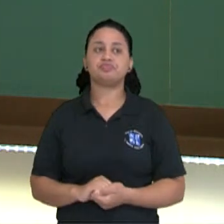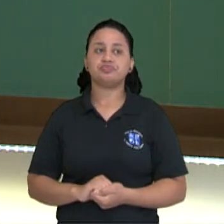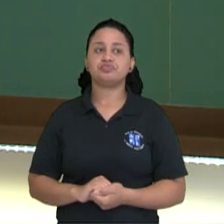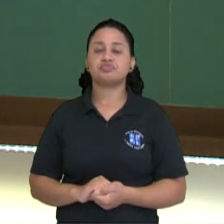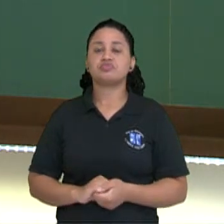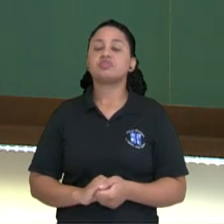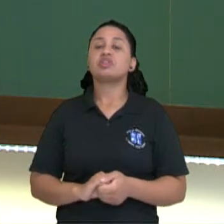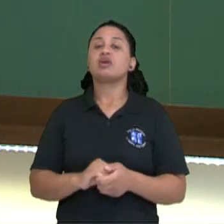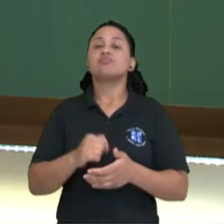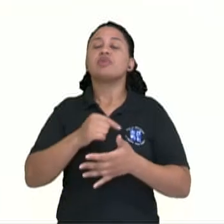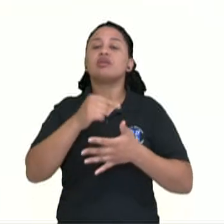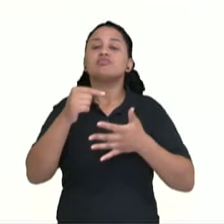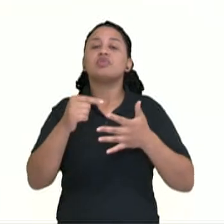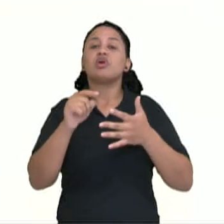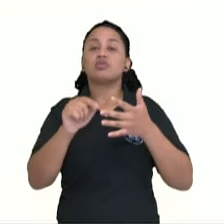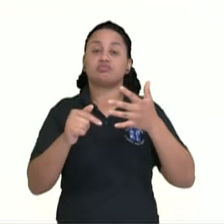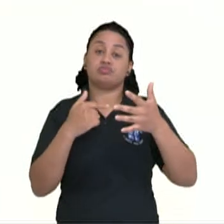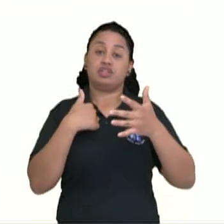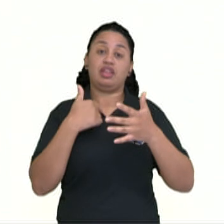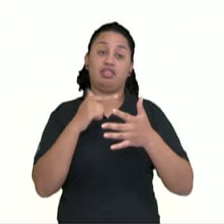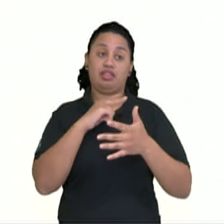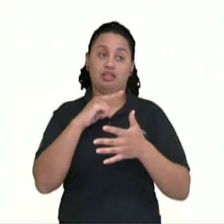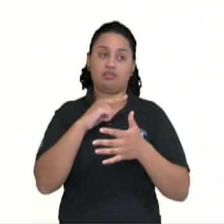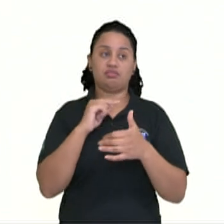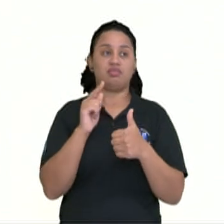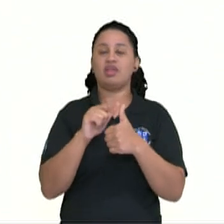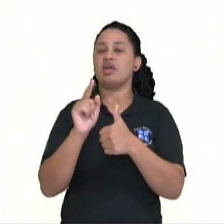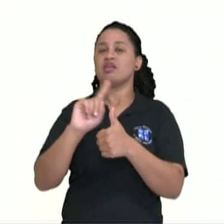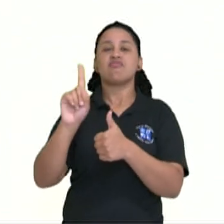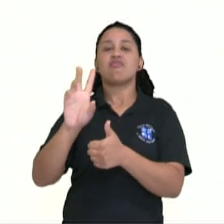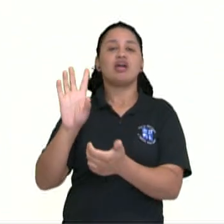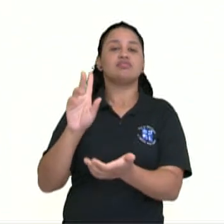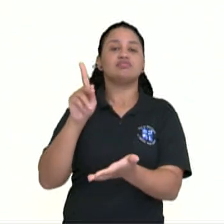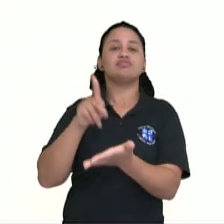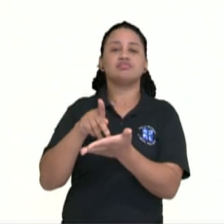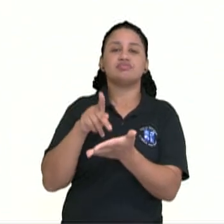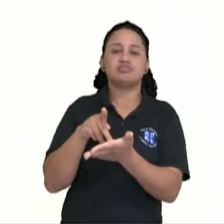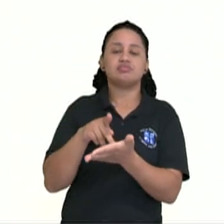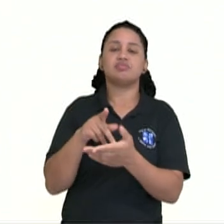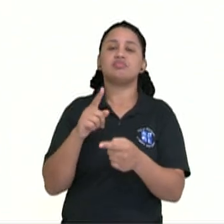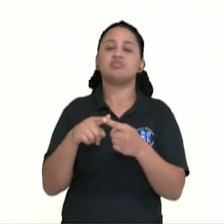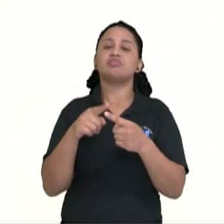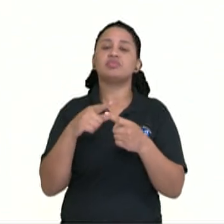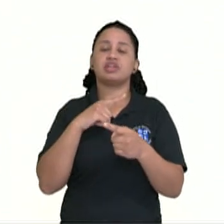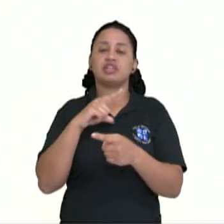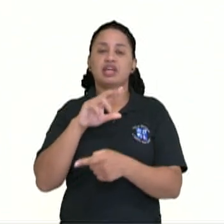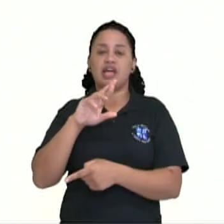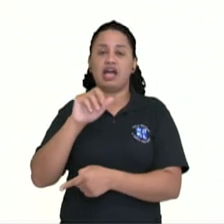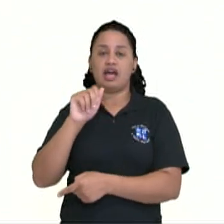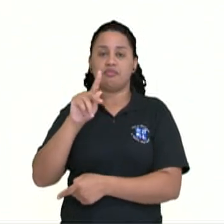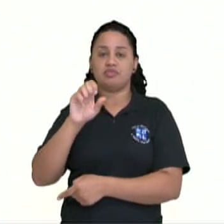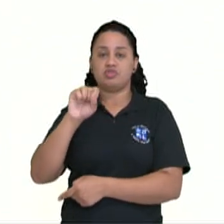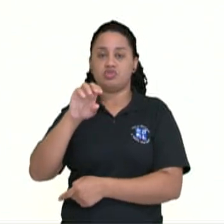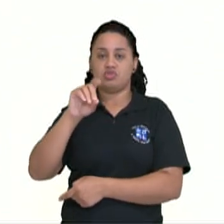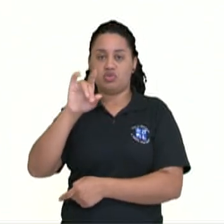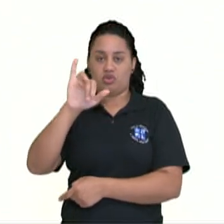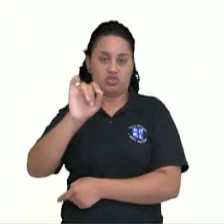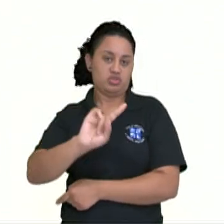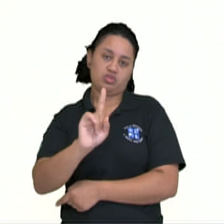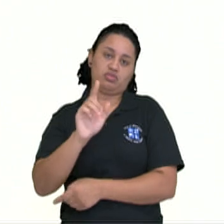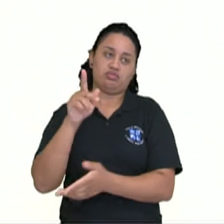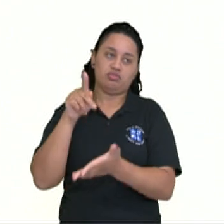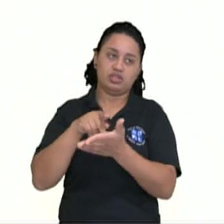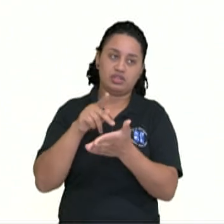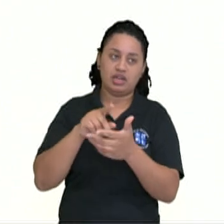Elemento fantástico. O não real. Como eu falei para vocês, então, a gente tem uma rapzódia, né? O não real,